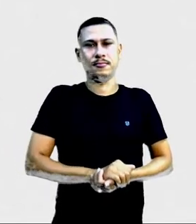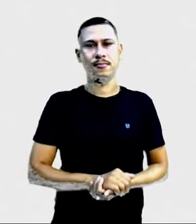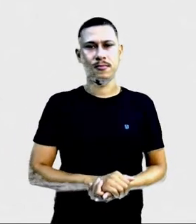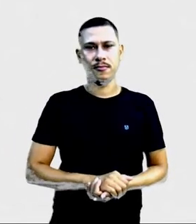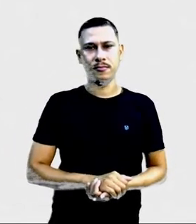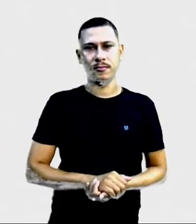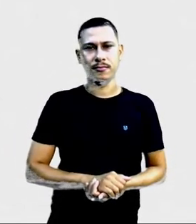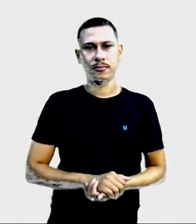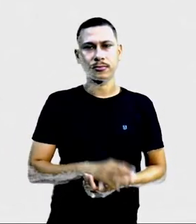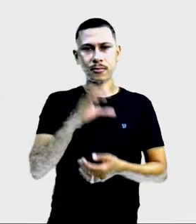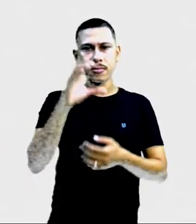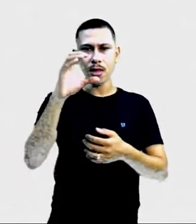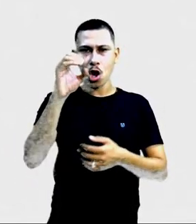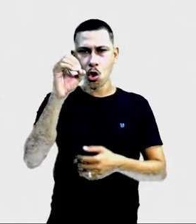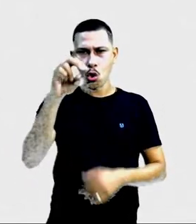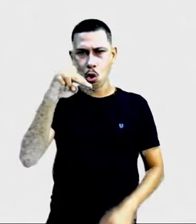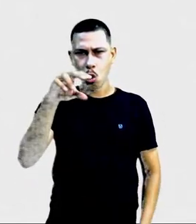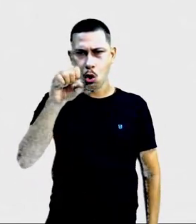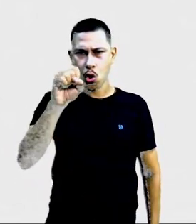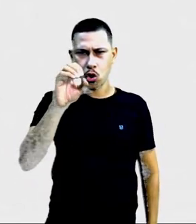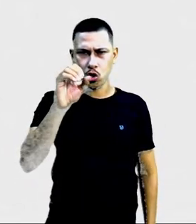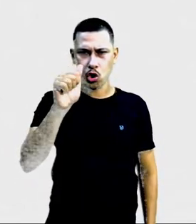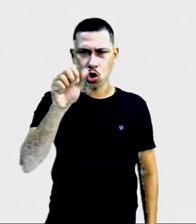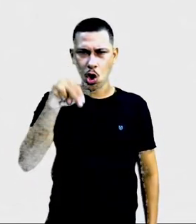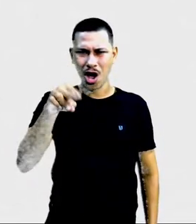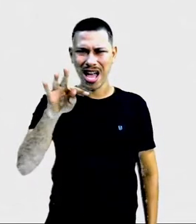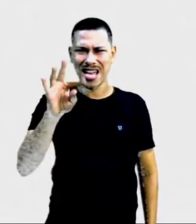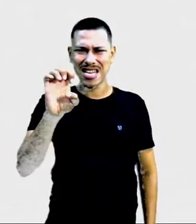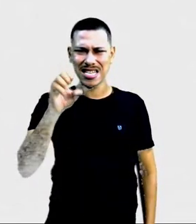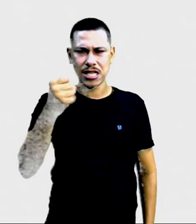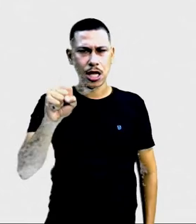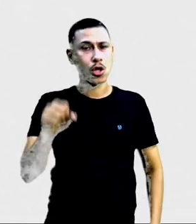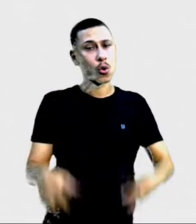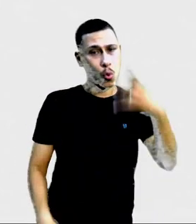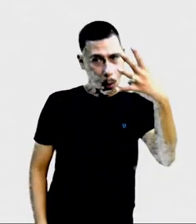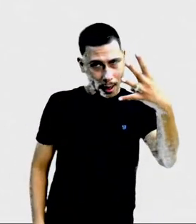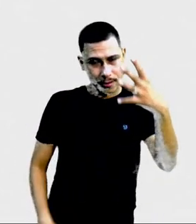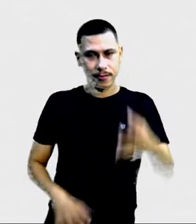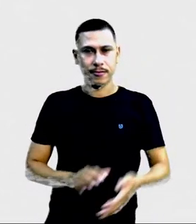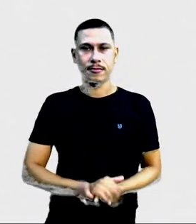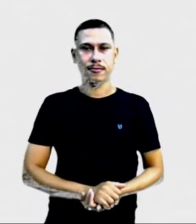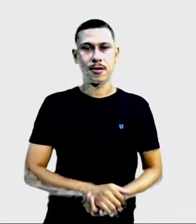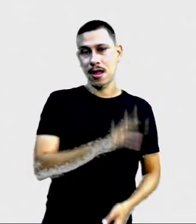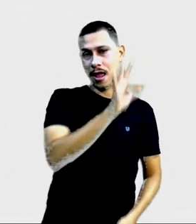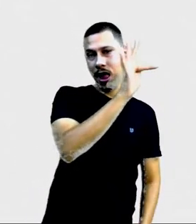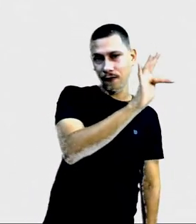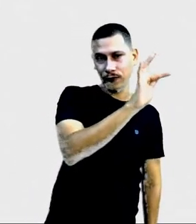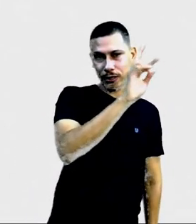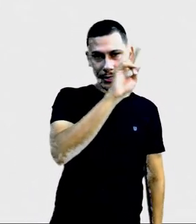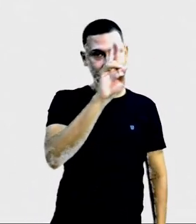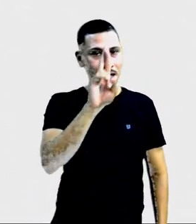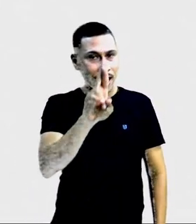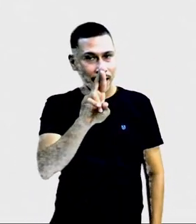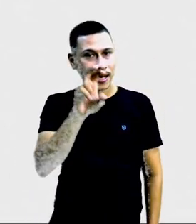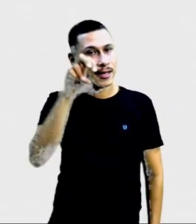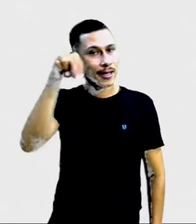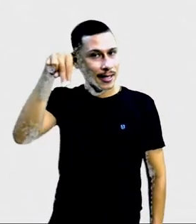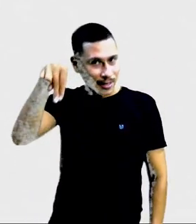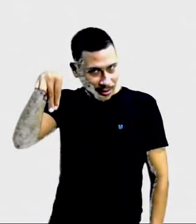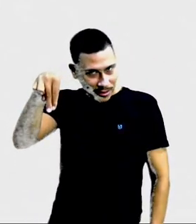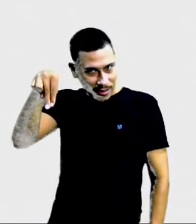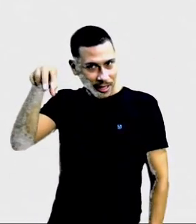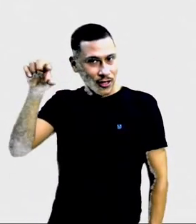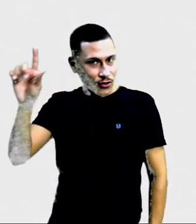Consoantes, temos quatro. F, R, M,